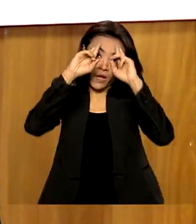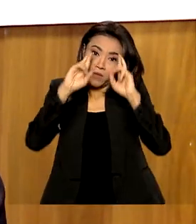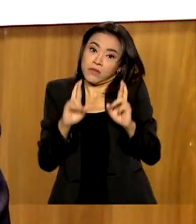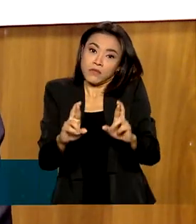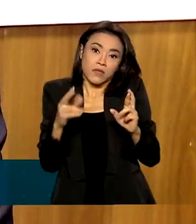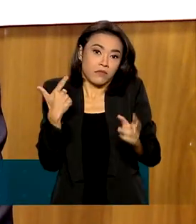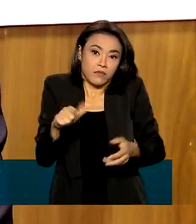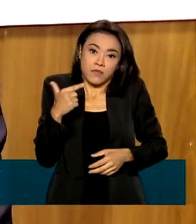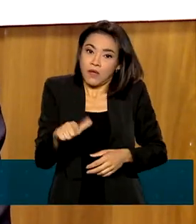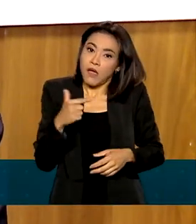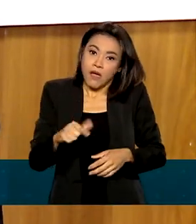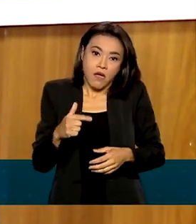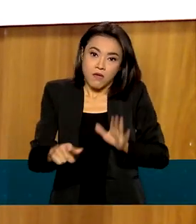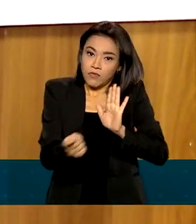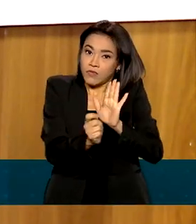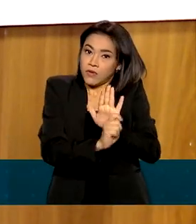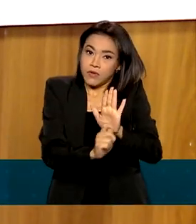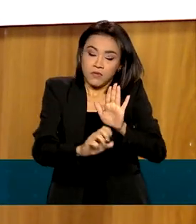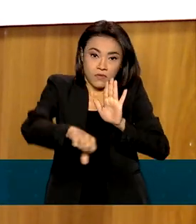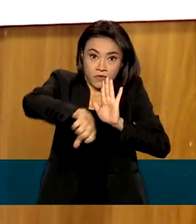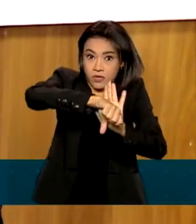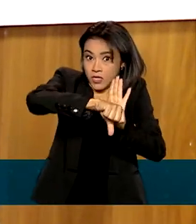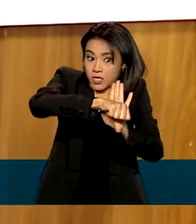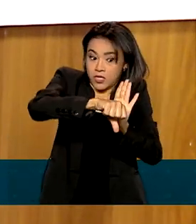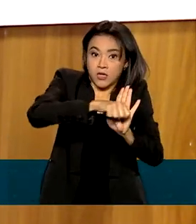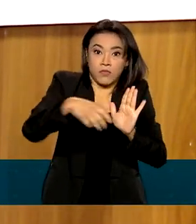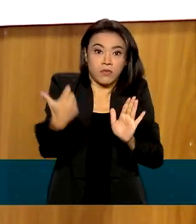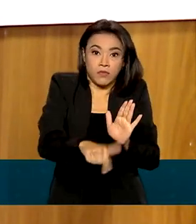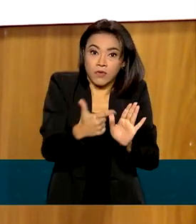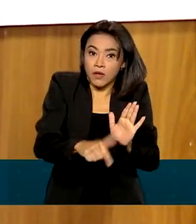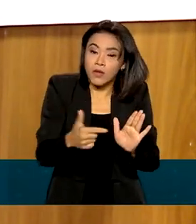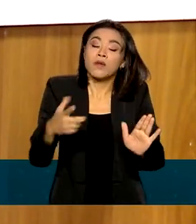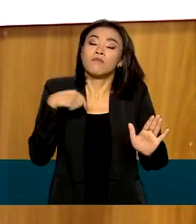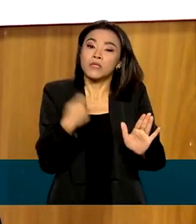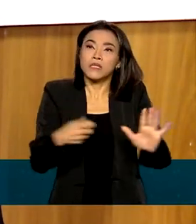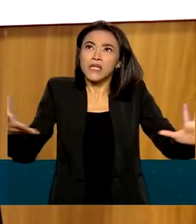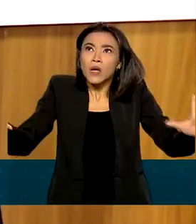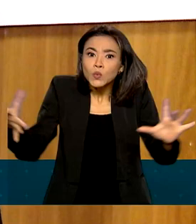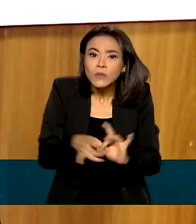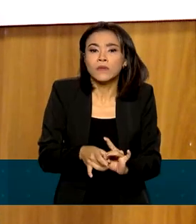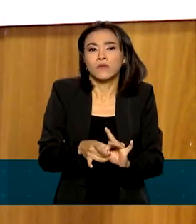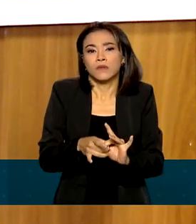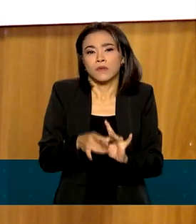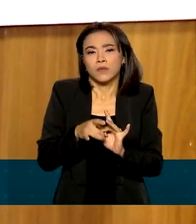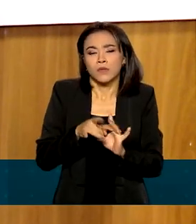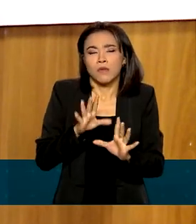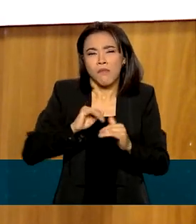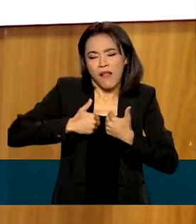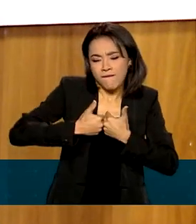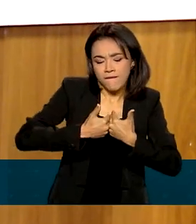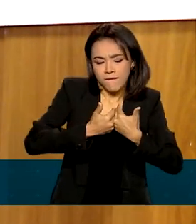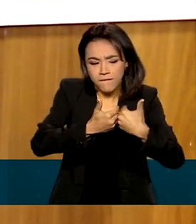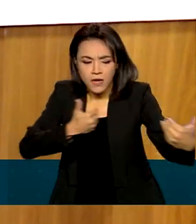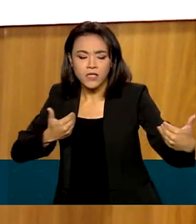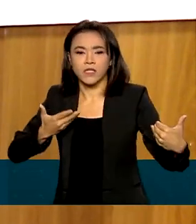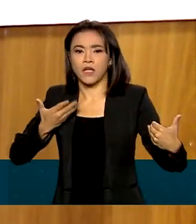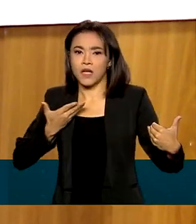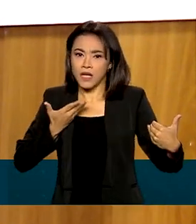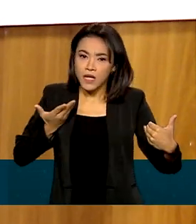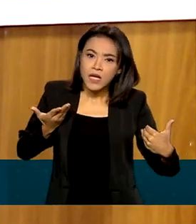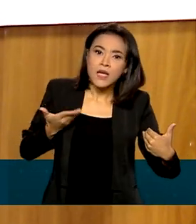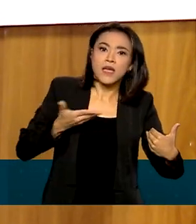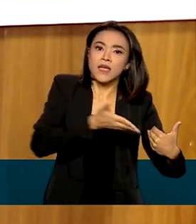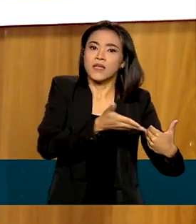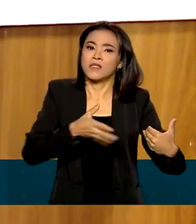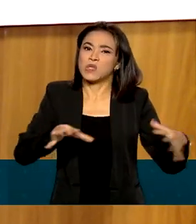territorial para as nossas polícias trabalharem. Então nós temos que estar integrados com esses países para fazer frente a essa criminalidade, para fazer frente a essas organizações